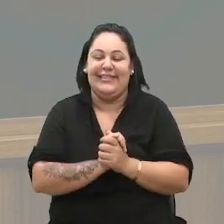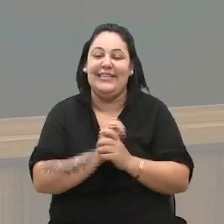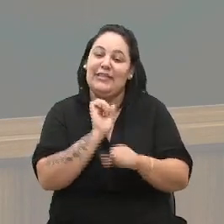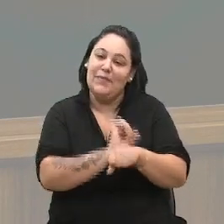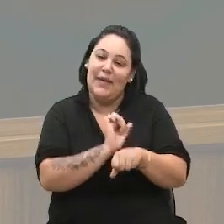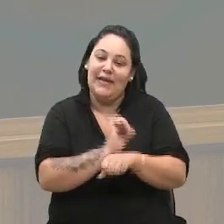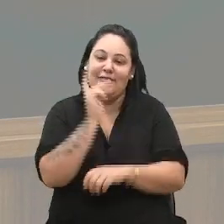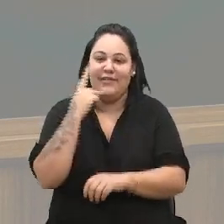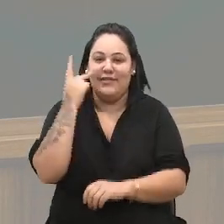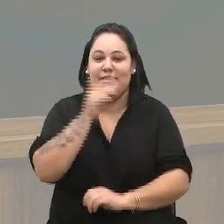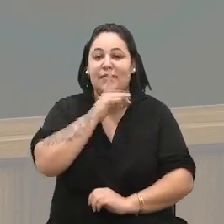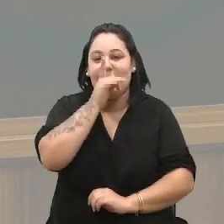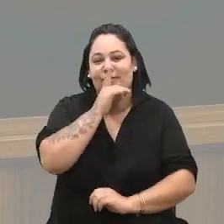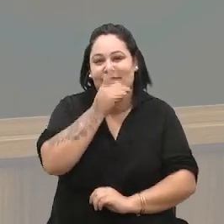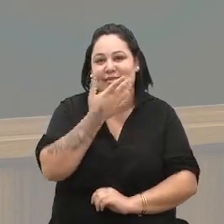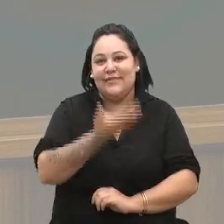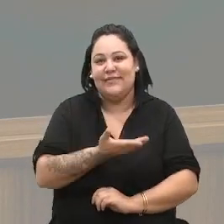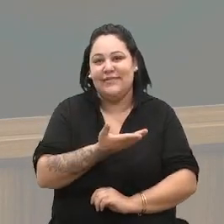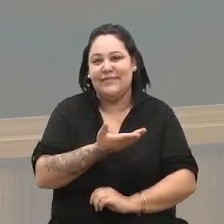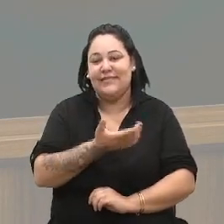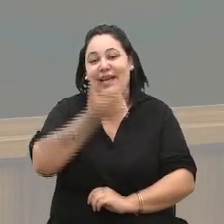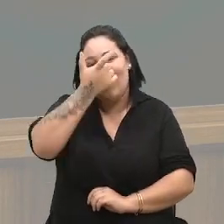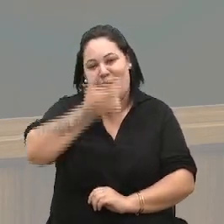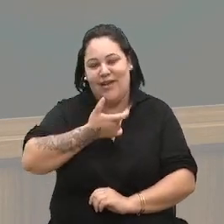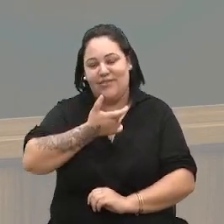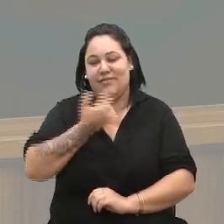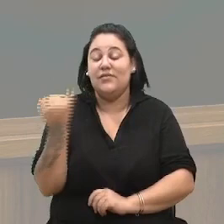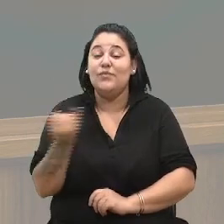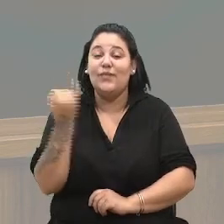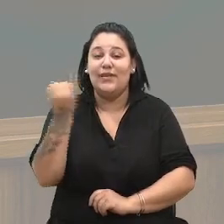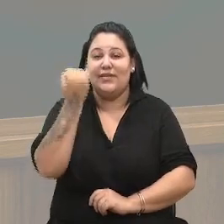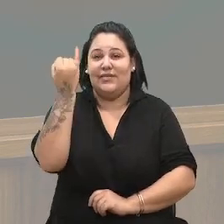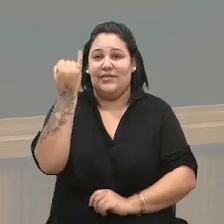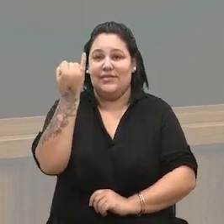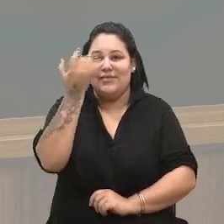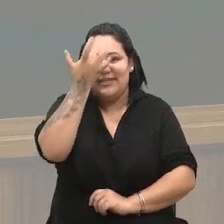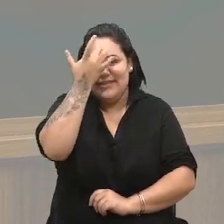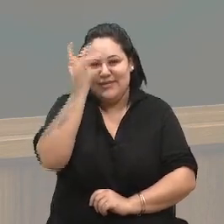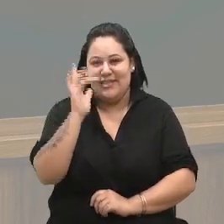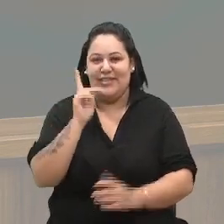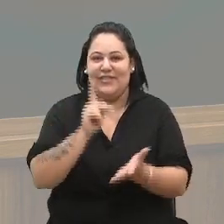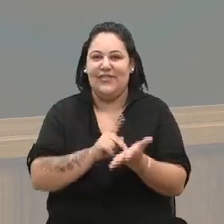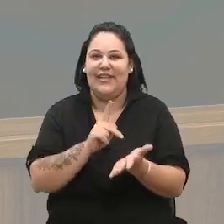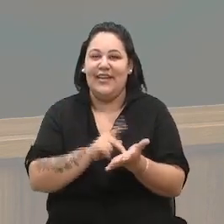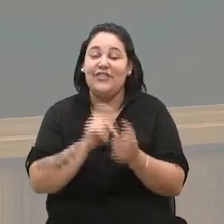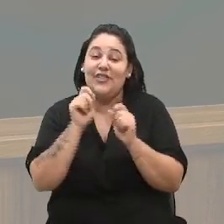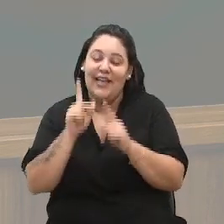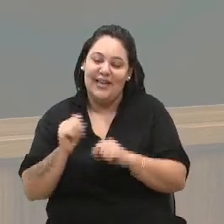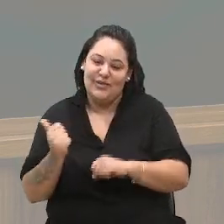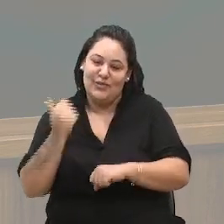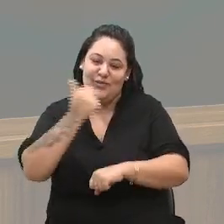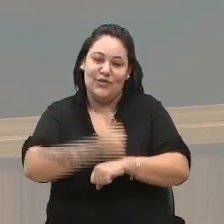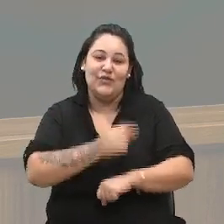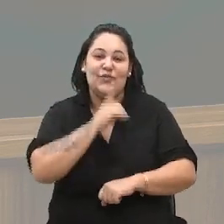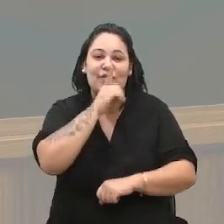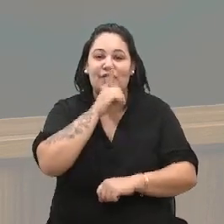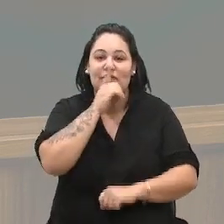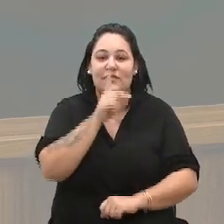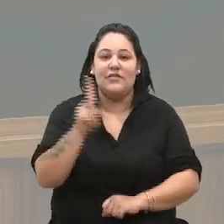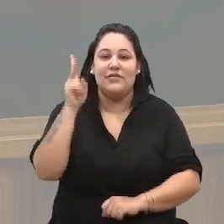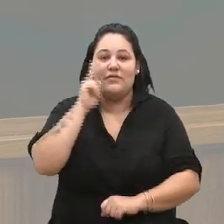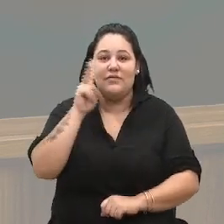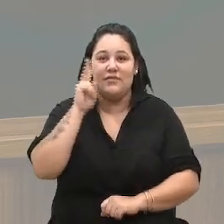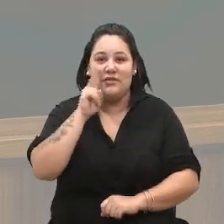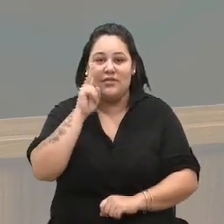Menegucci, né, eu acho que foi muito importante, não sei sinceramente quem vai entrar segunda-feira, mas